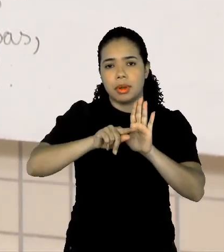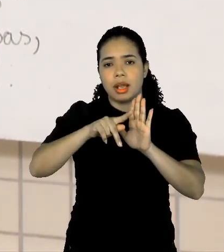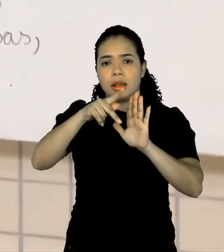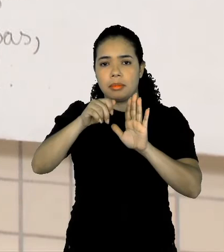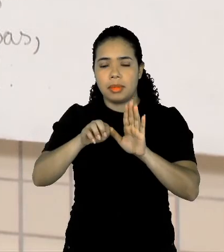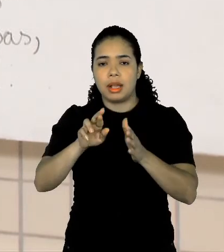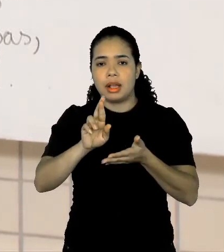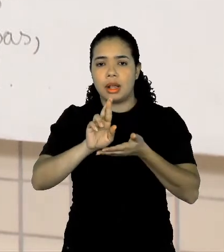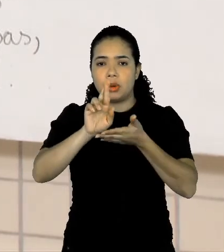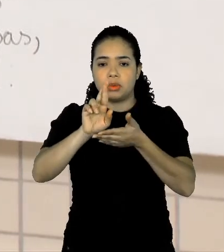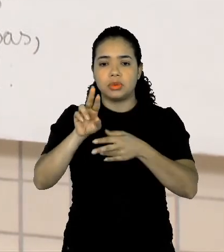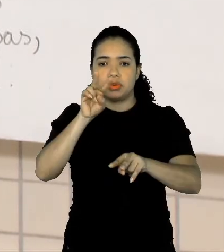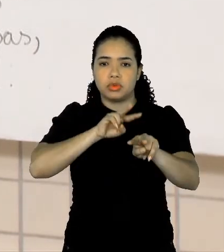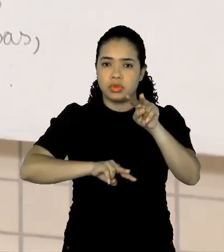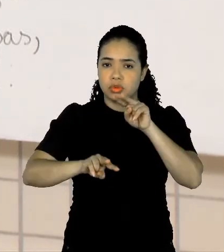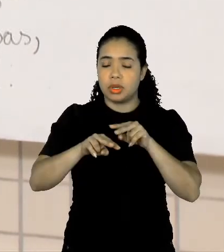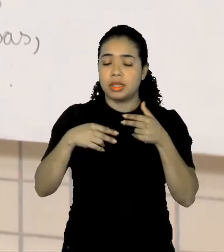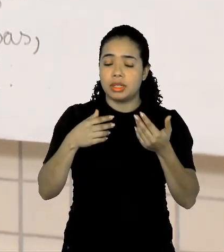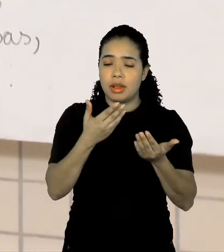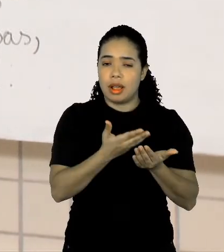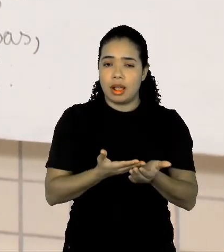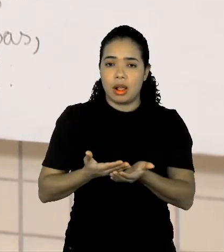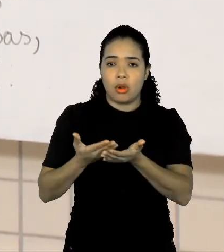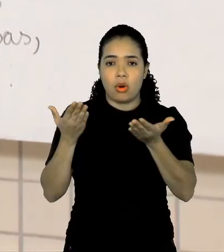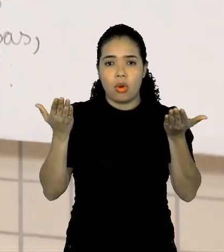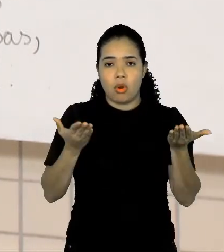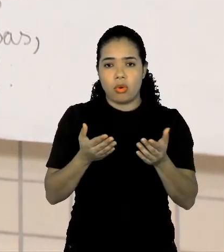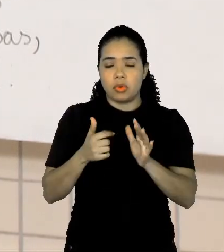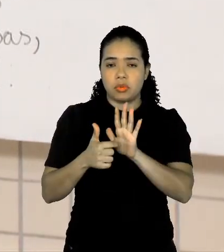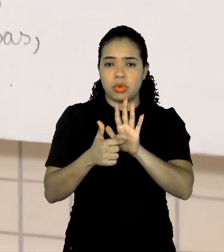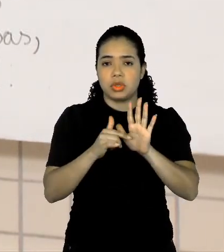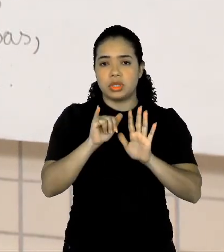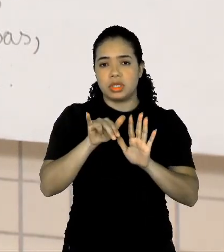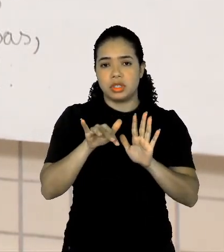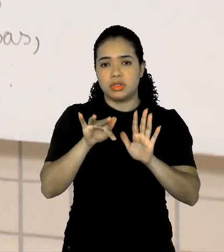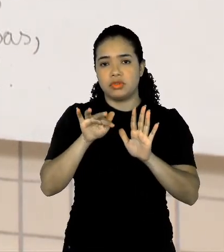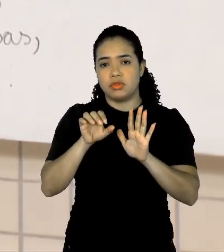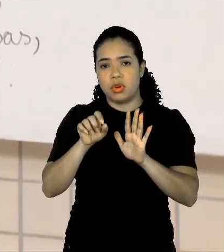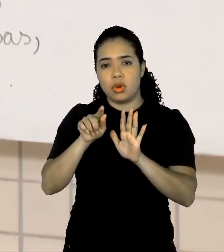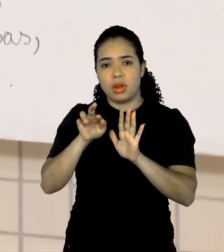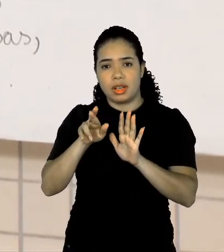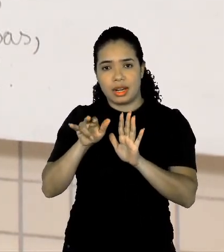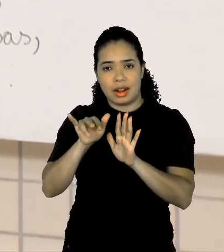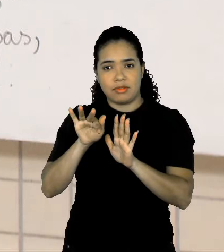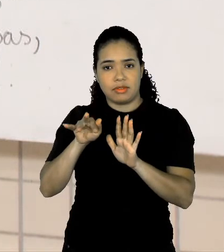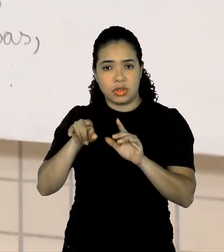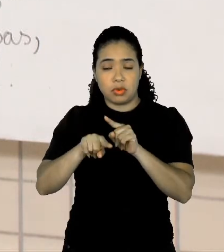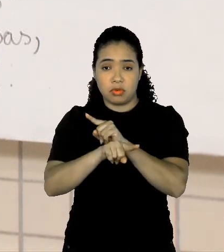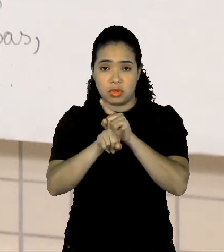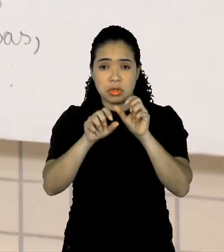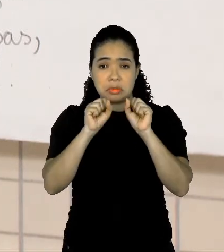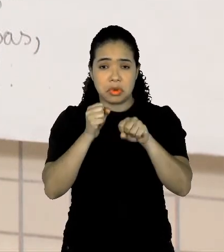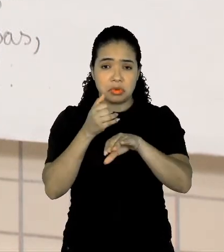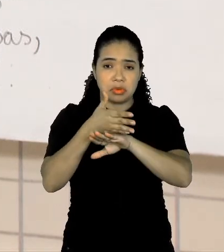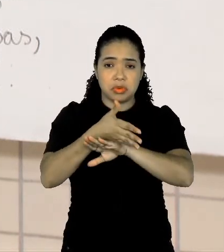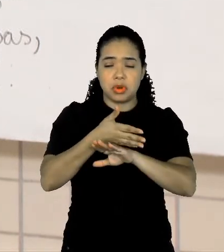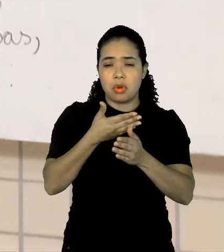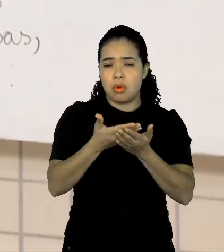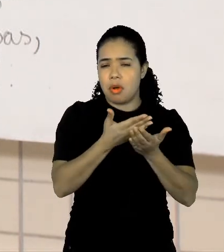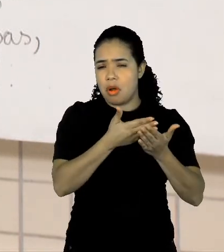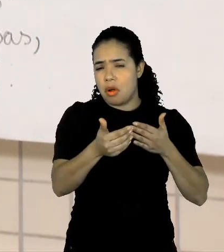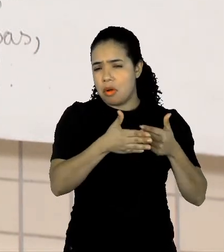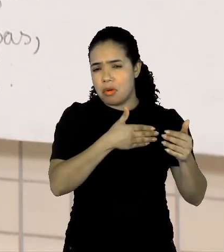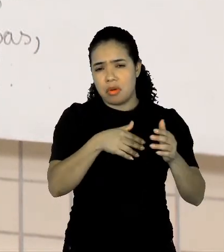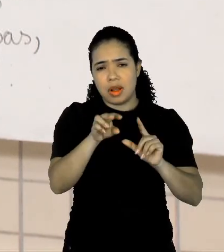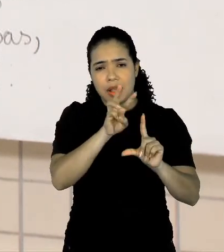audiovisuais. Nessa teleaula eu não trouxe o Infográfico em Movimento, né? Mas vocês podem acessar lá em qualquer site que